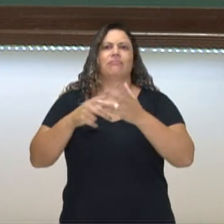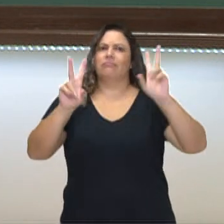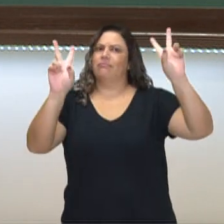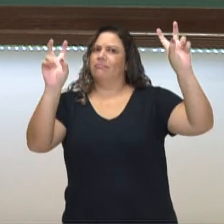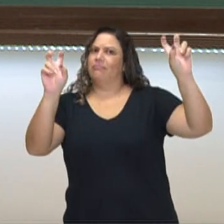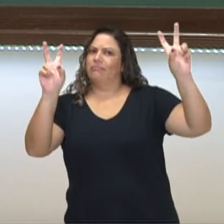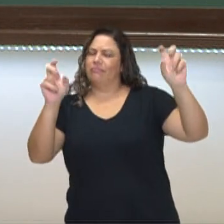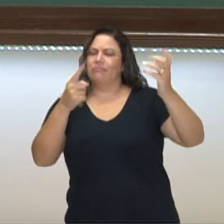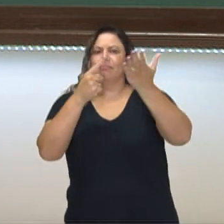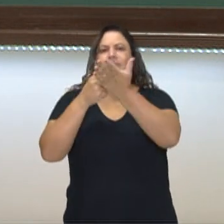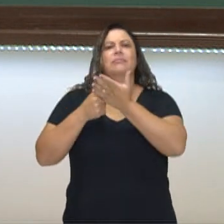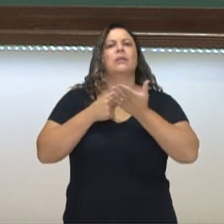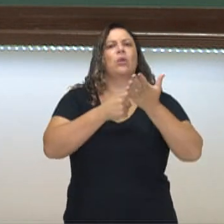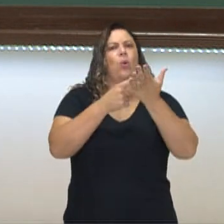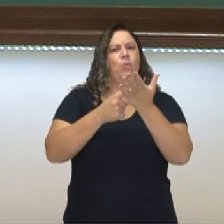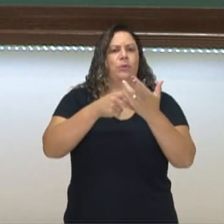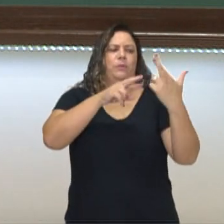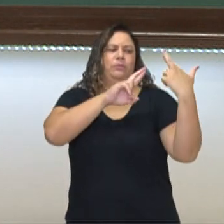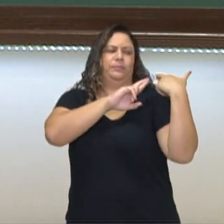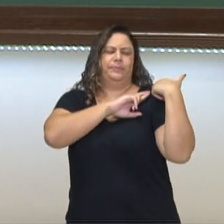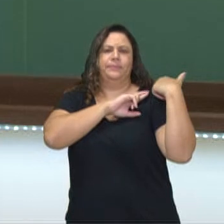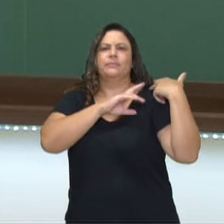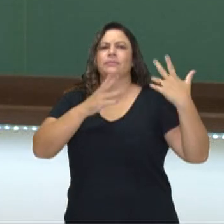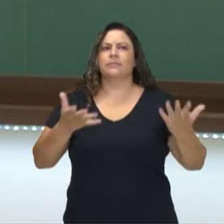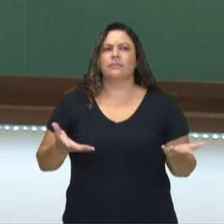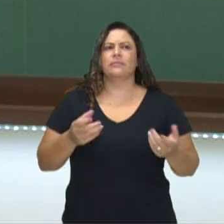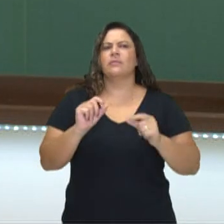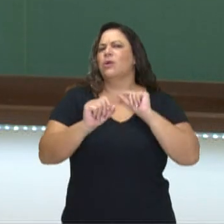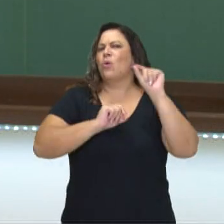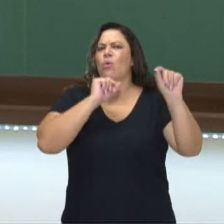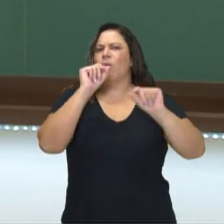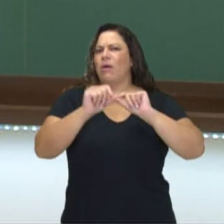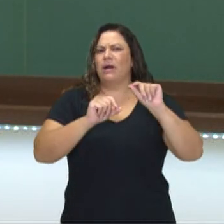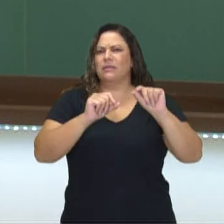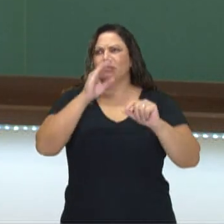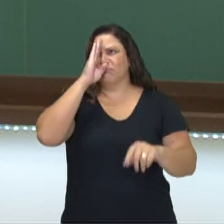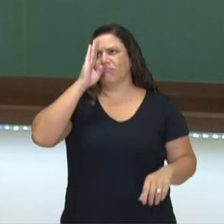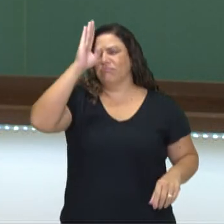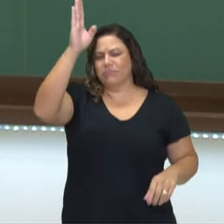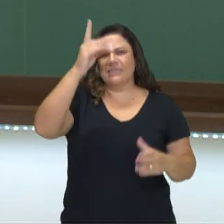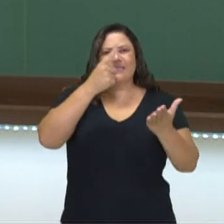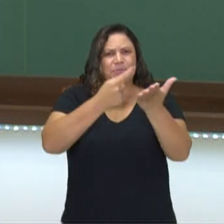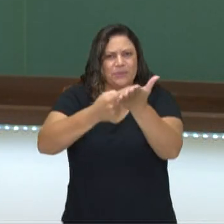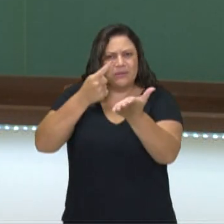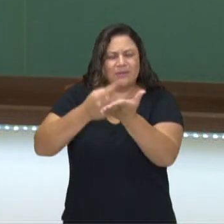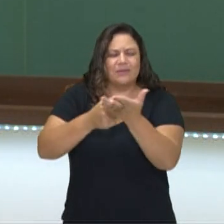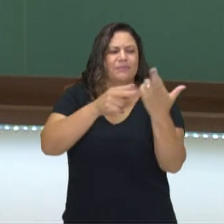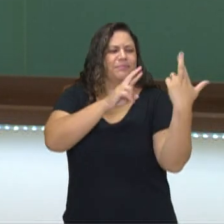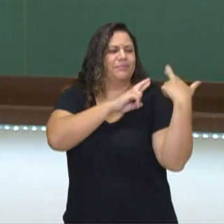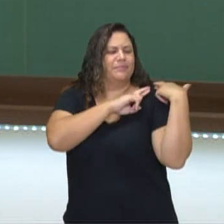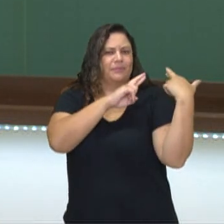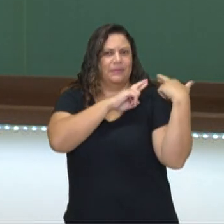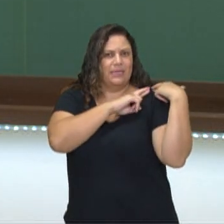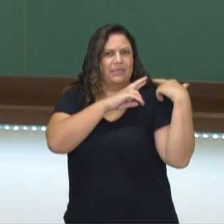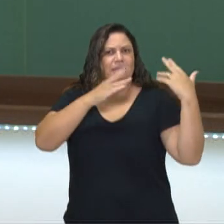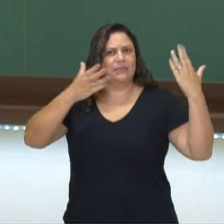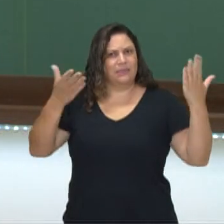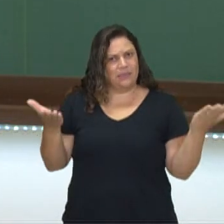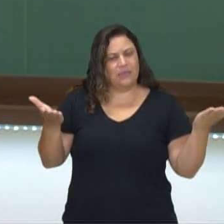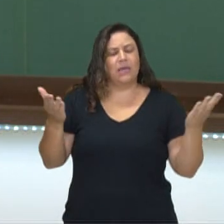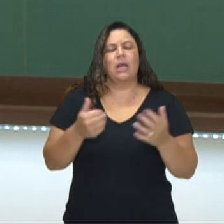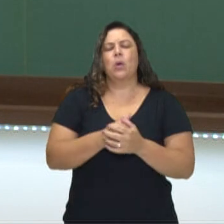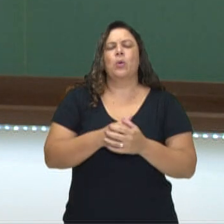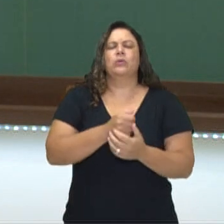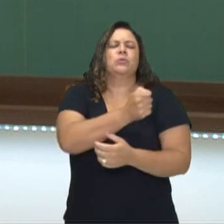responsabilidade. Quais são os seus principais compromissos e responsabilidades enquanto